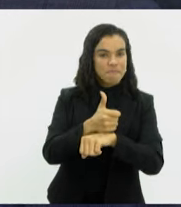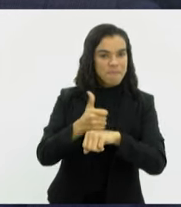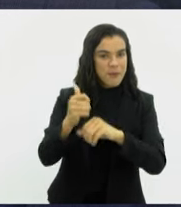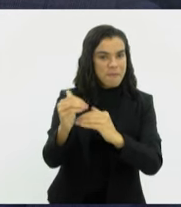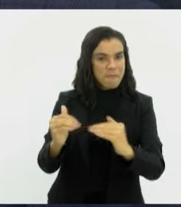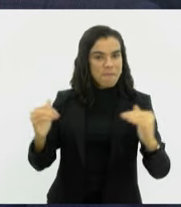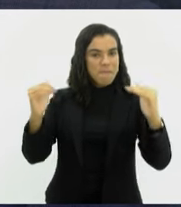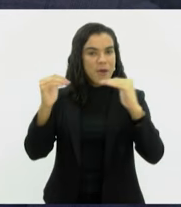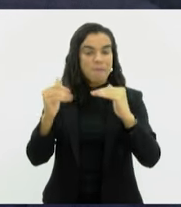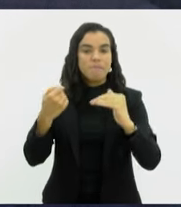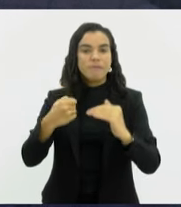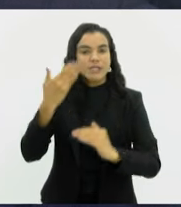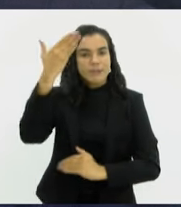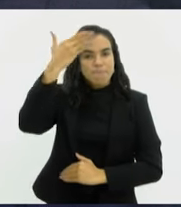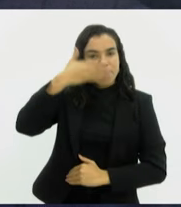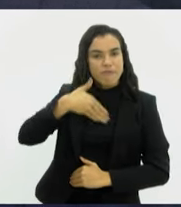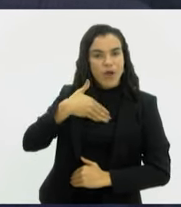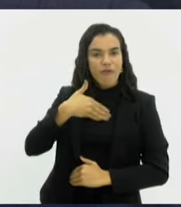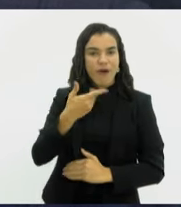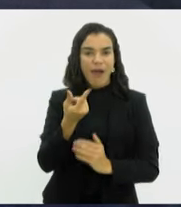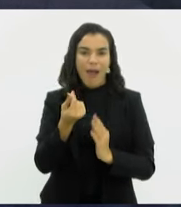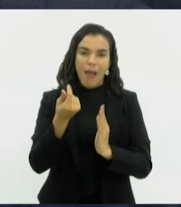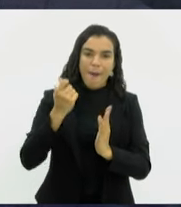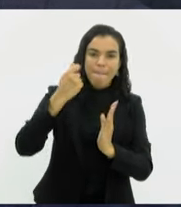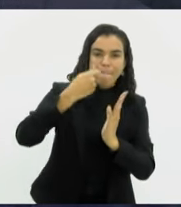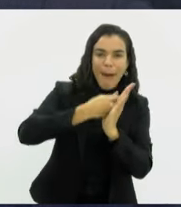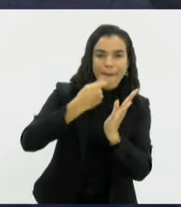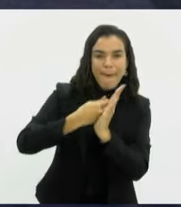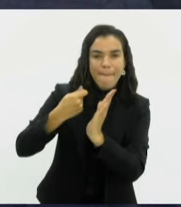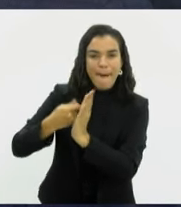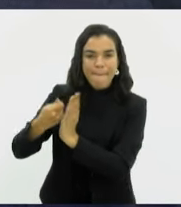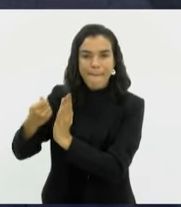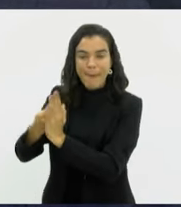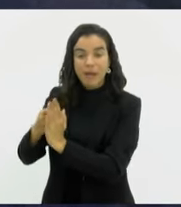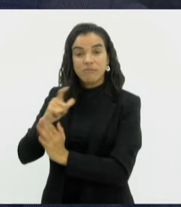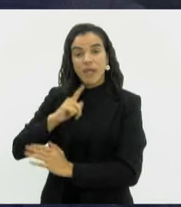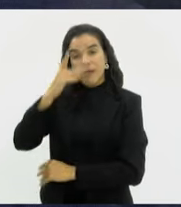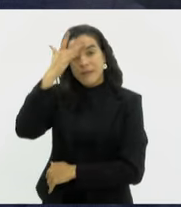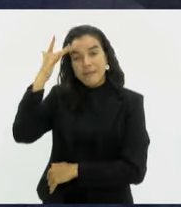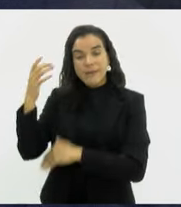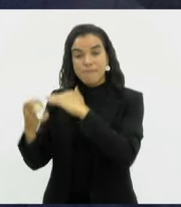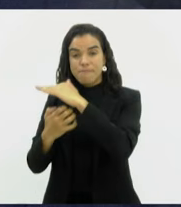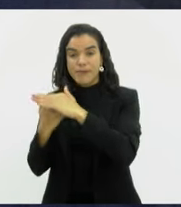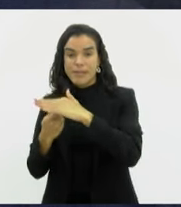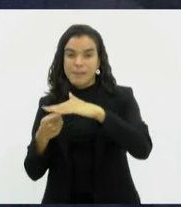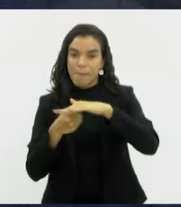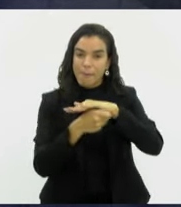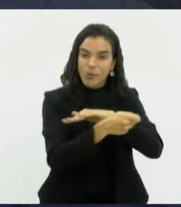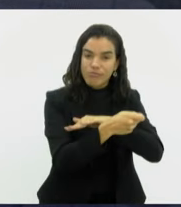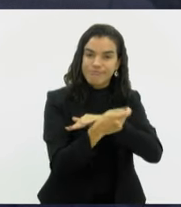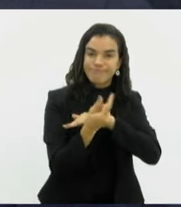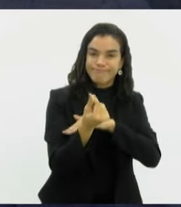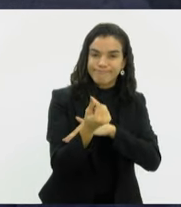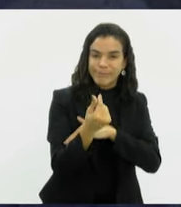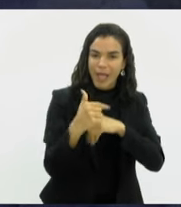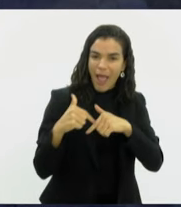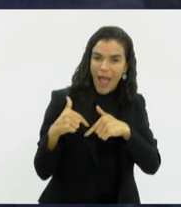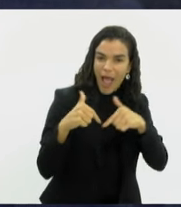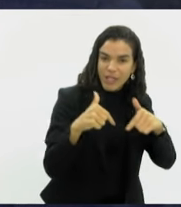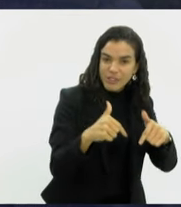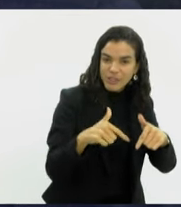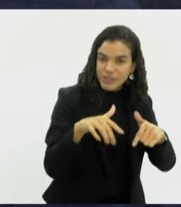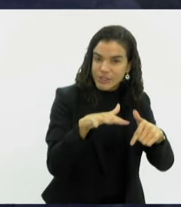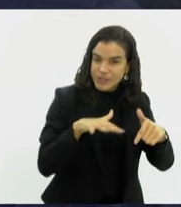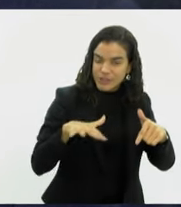necessário prestar contas para os acionistas e aí você tem uma estratégia para agir naquele setor.